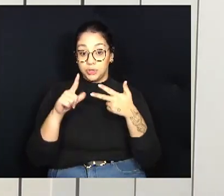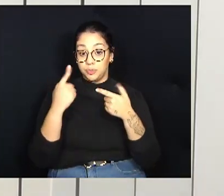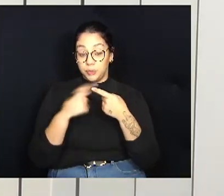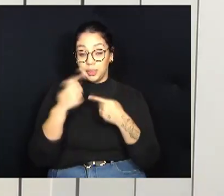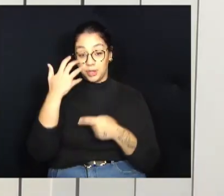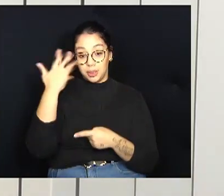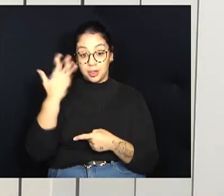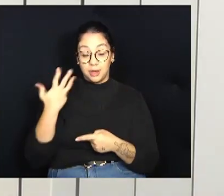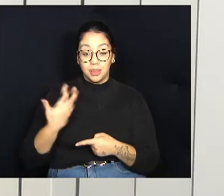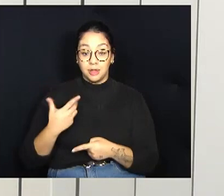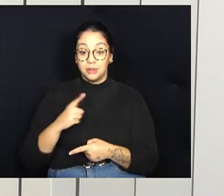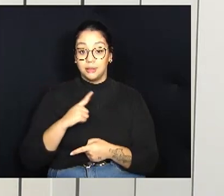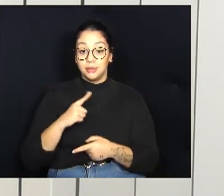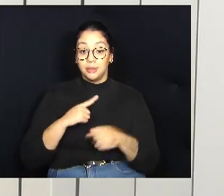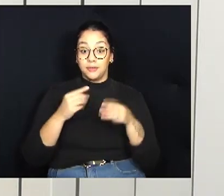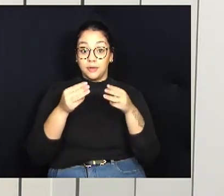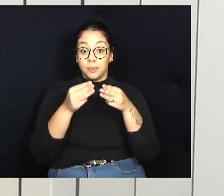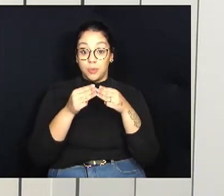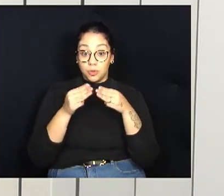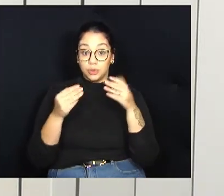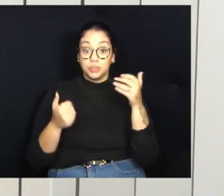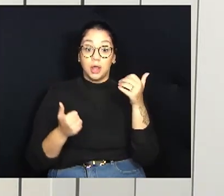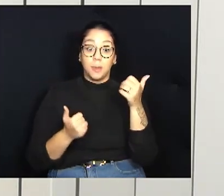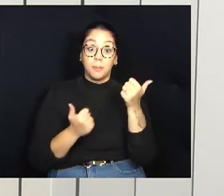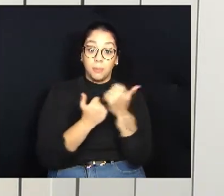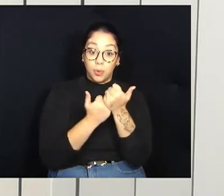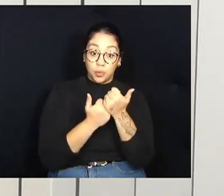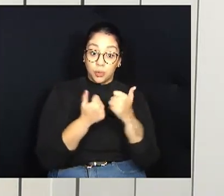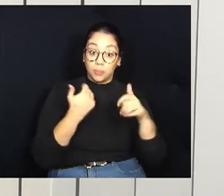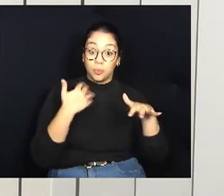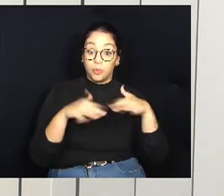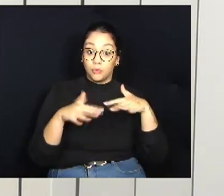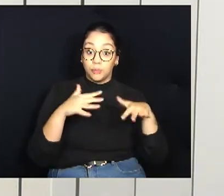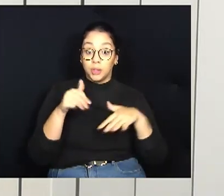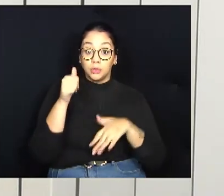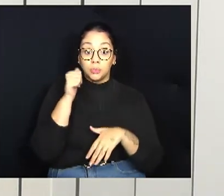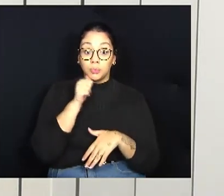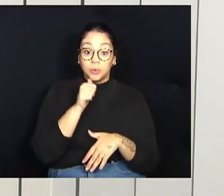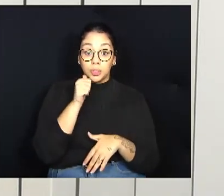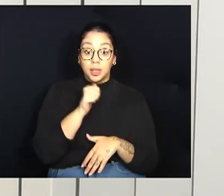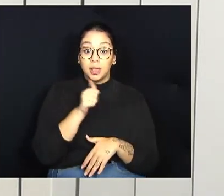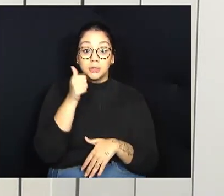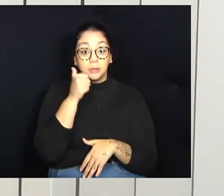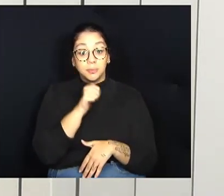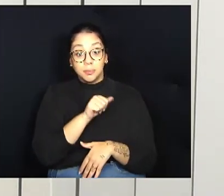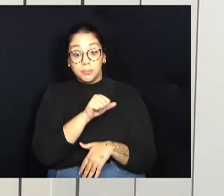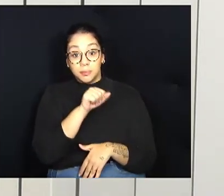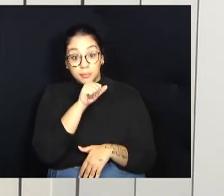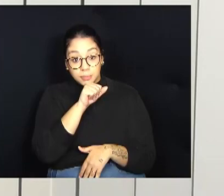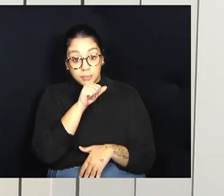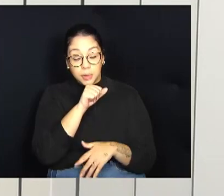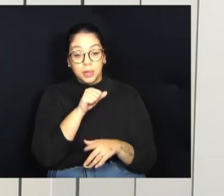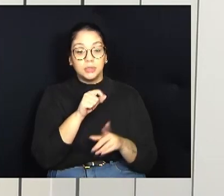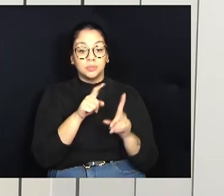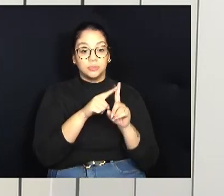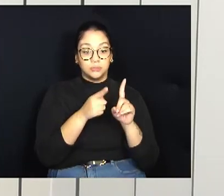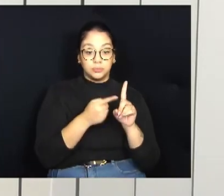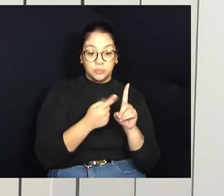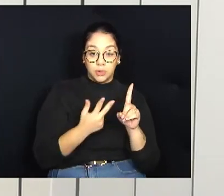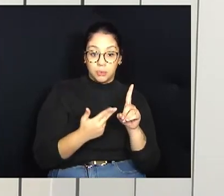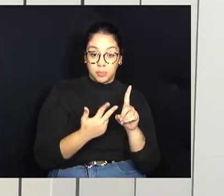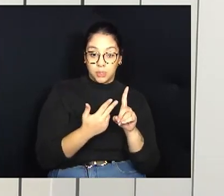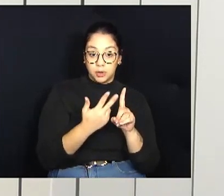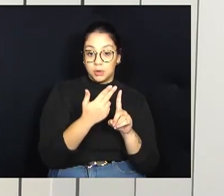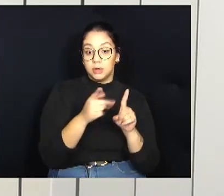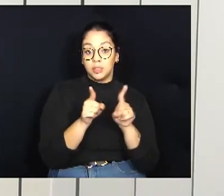protocolou uma moção de apoio ao movimento de mulheres, mães, obstetrizes e enfermeiras